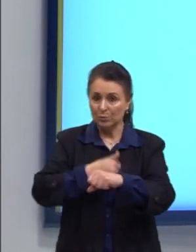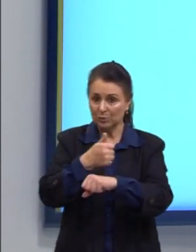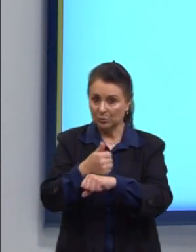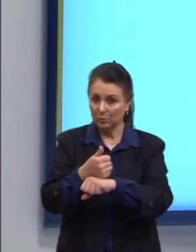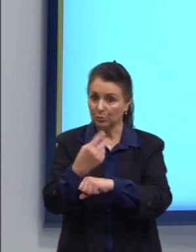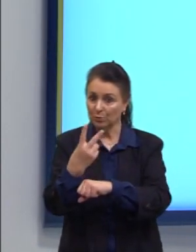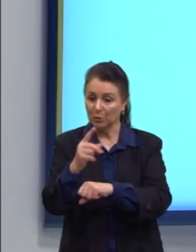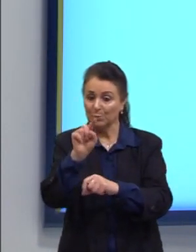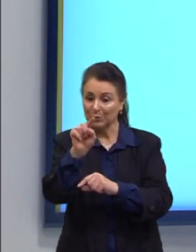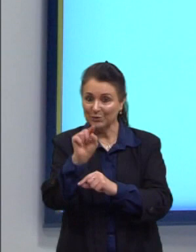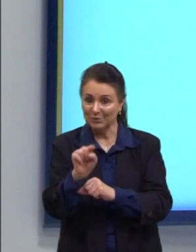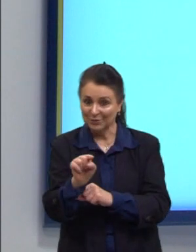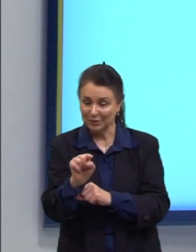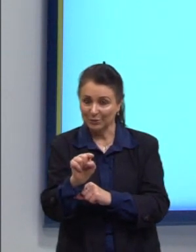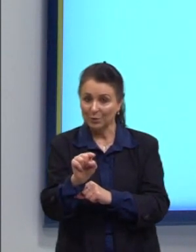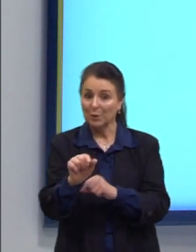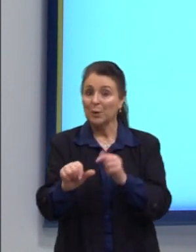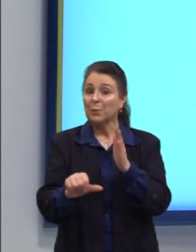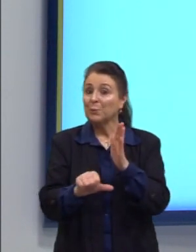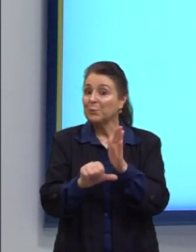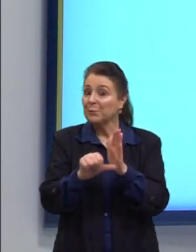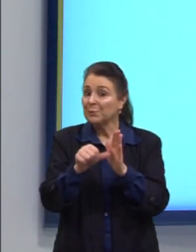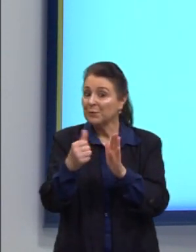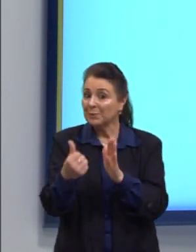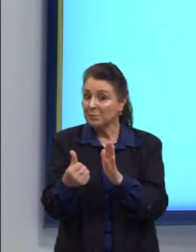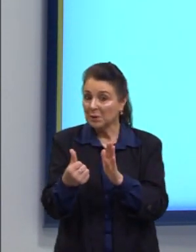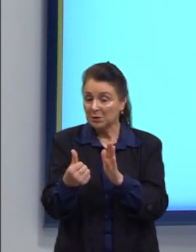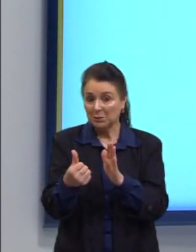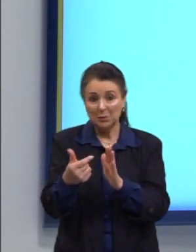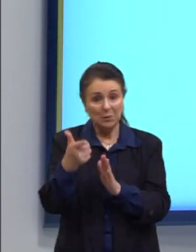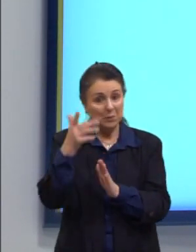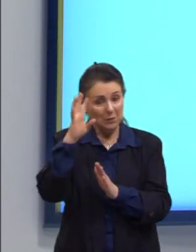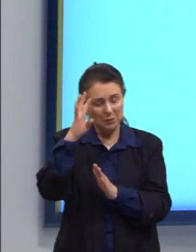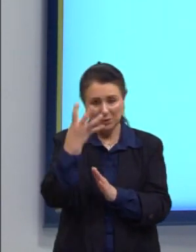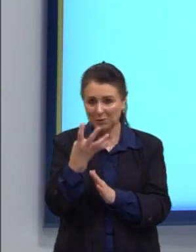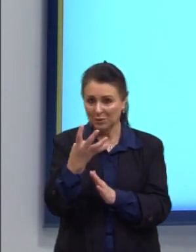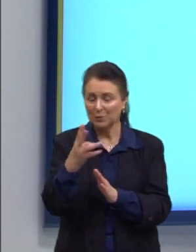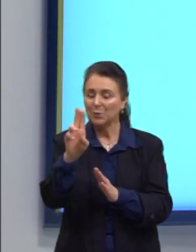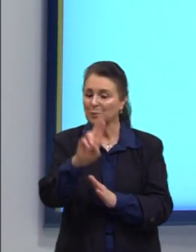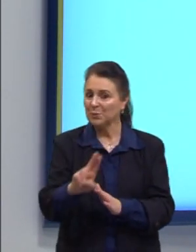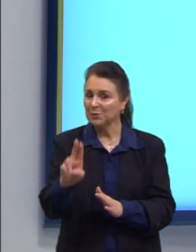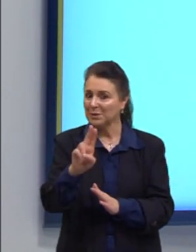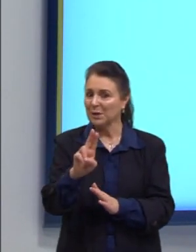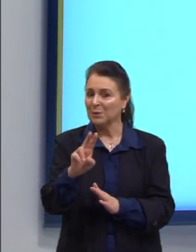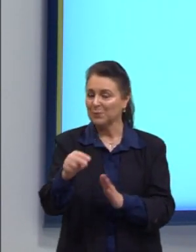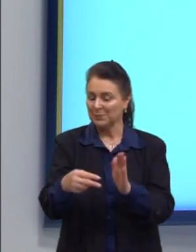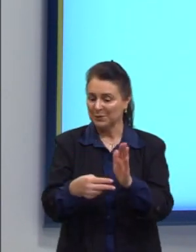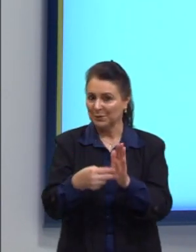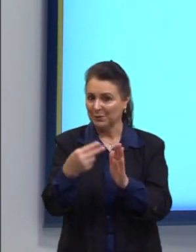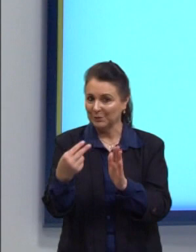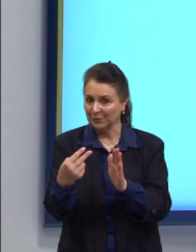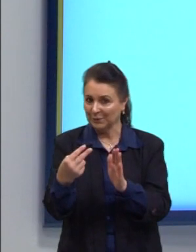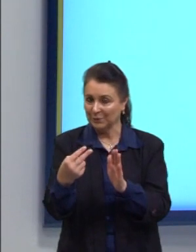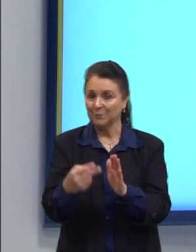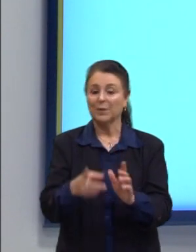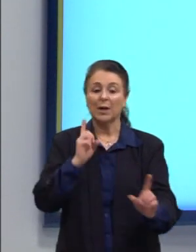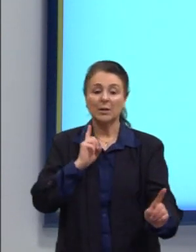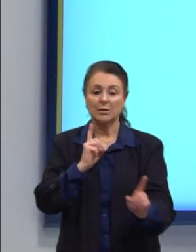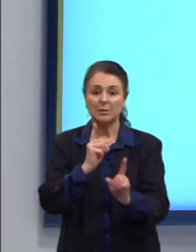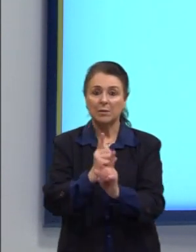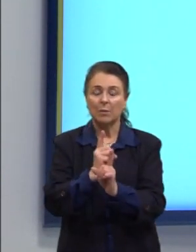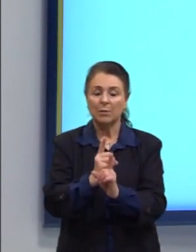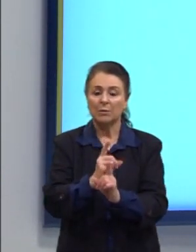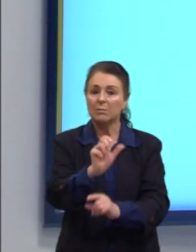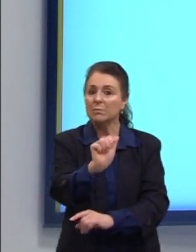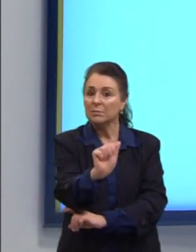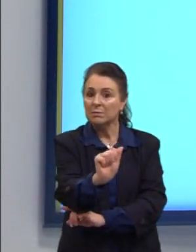pontinhos. O primeiro ponto, que não vai nos resolver, então, vamos pegar só o segundo. E aí nós vamos descobrir o valor do